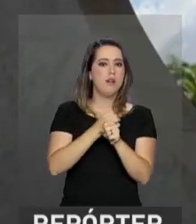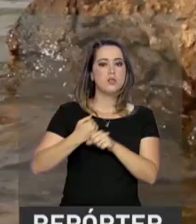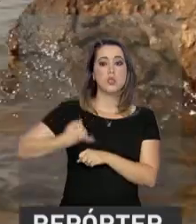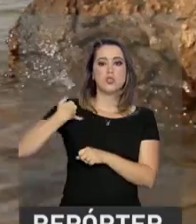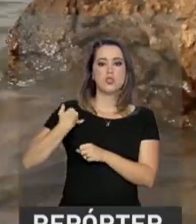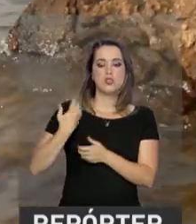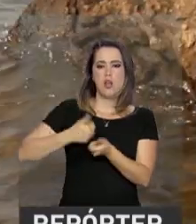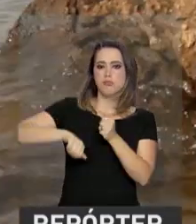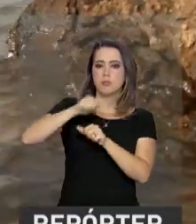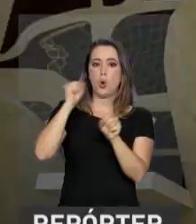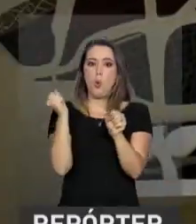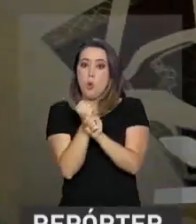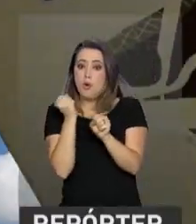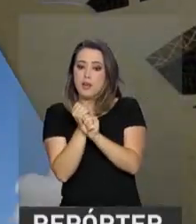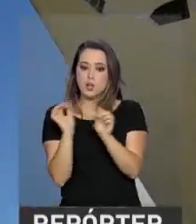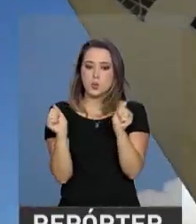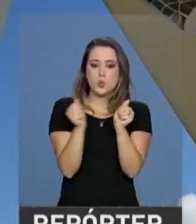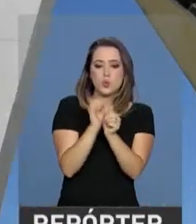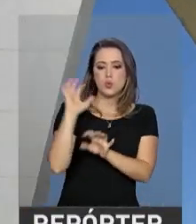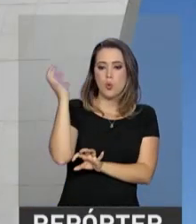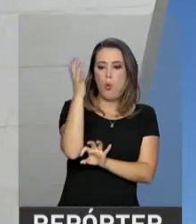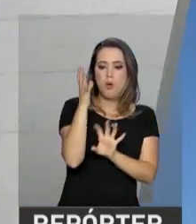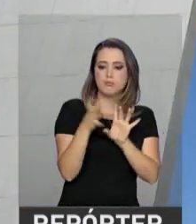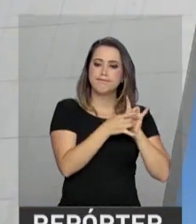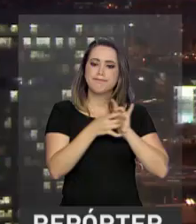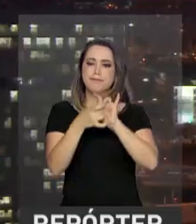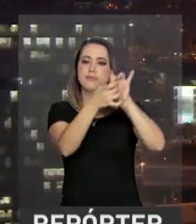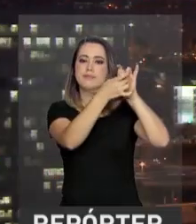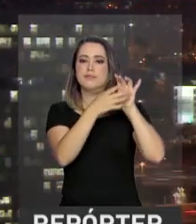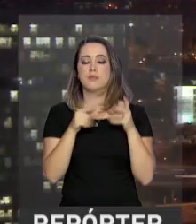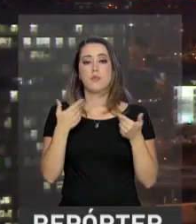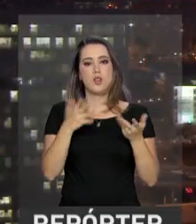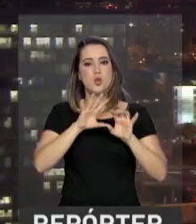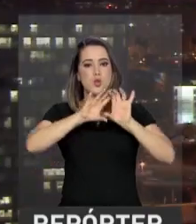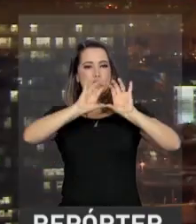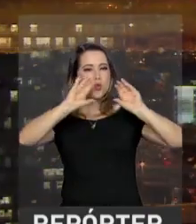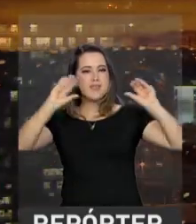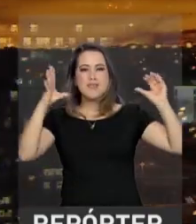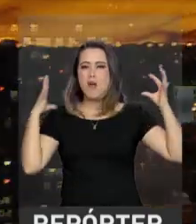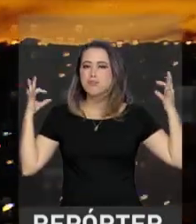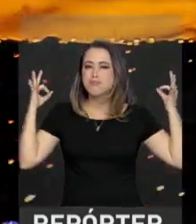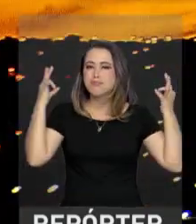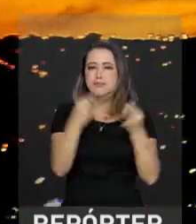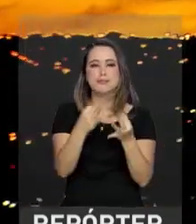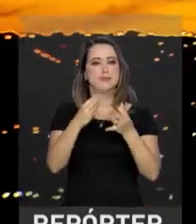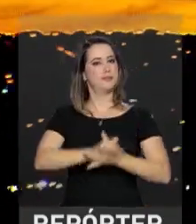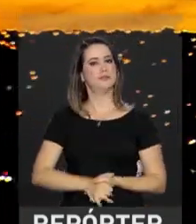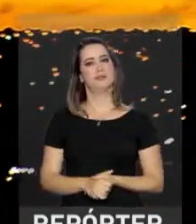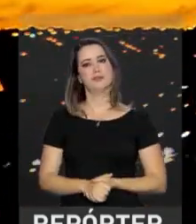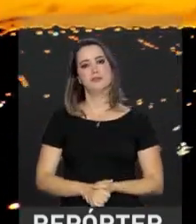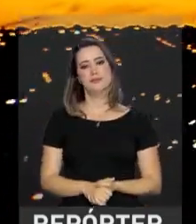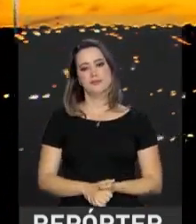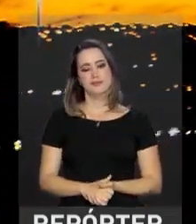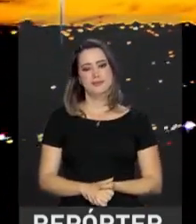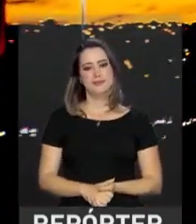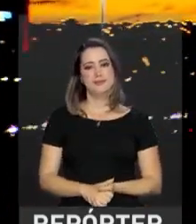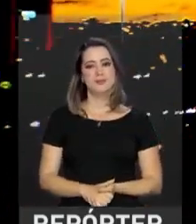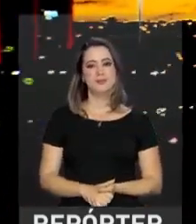concreto e a natureza convivem em todos os cantos. E o céu é um espetáculo à parte. E